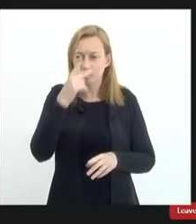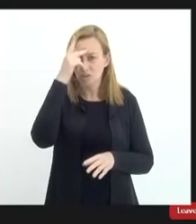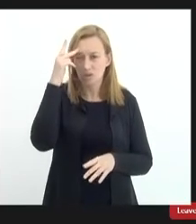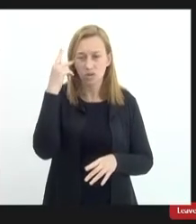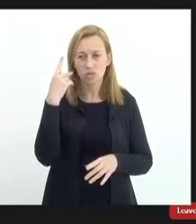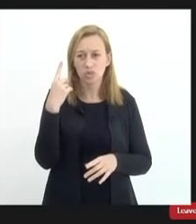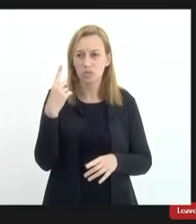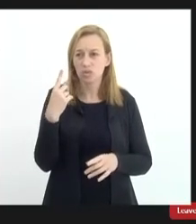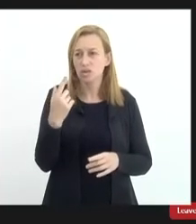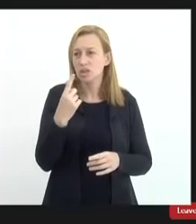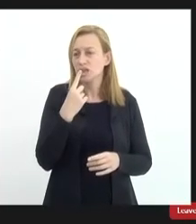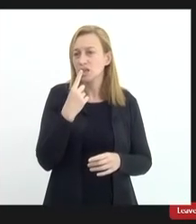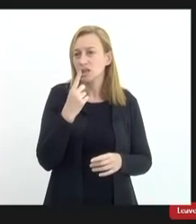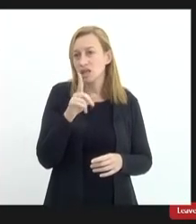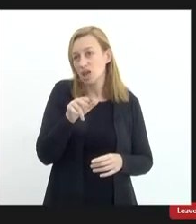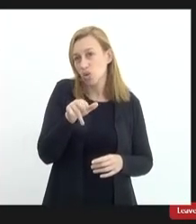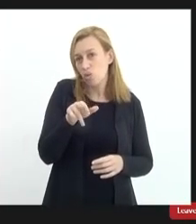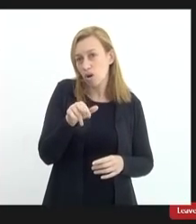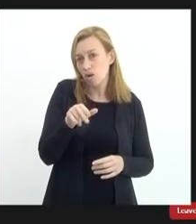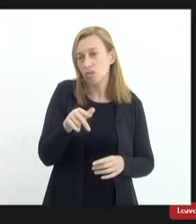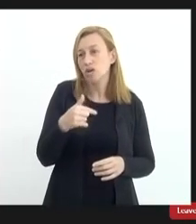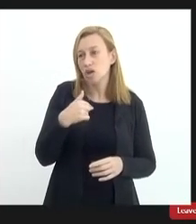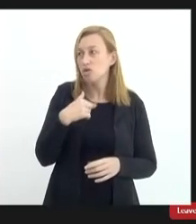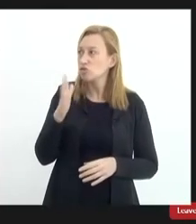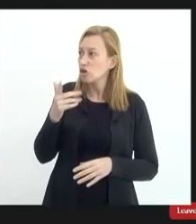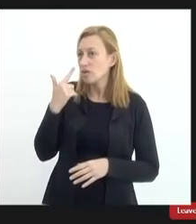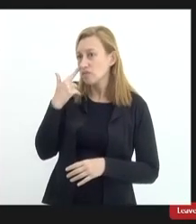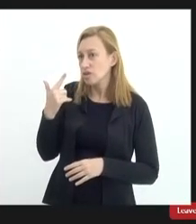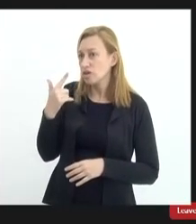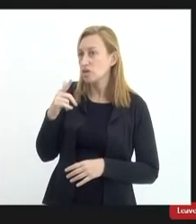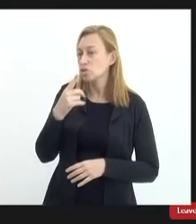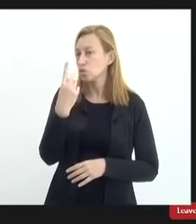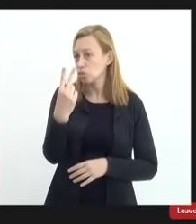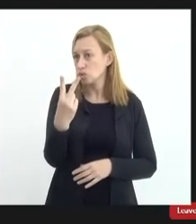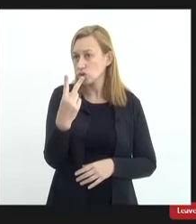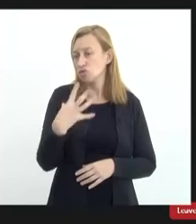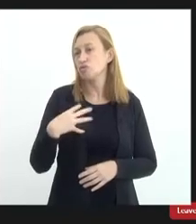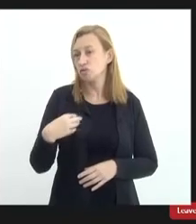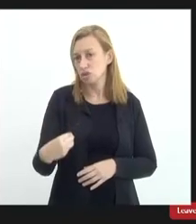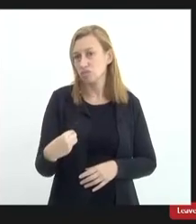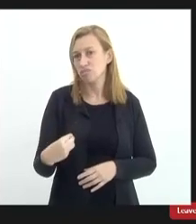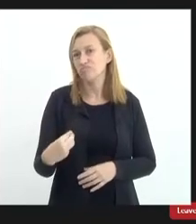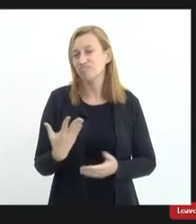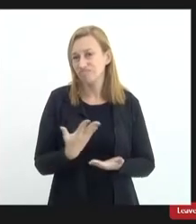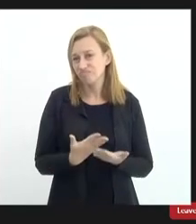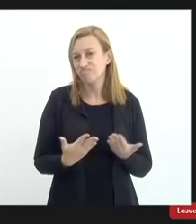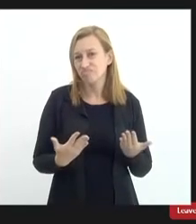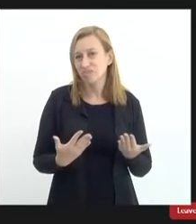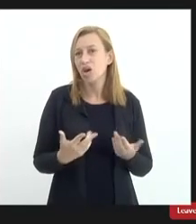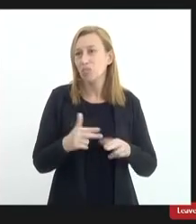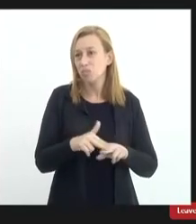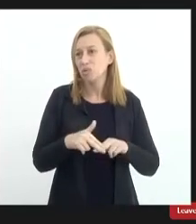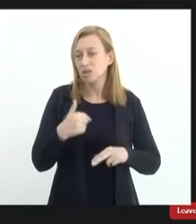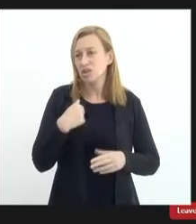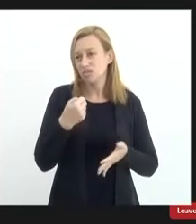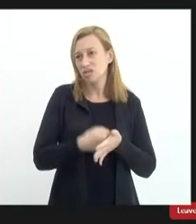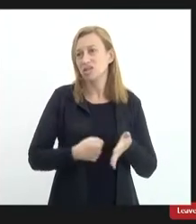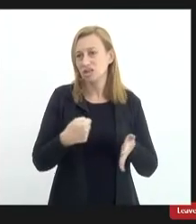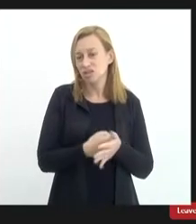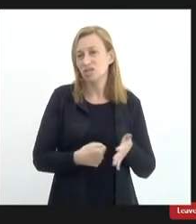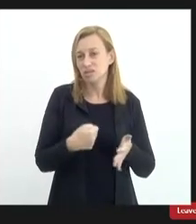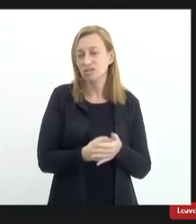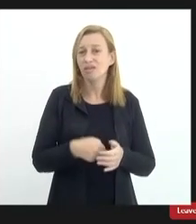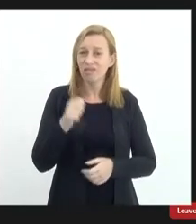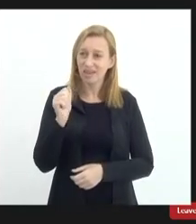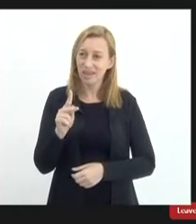eu mesma já perdi dois tiros que o doé só se for por isso é que eu estou nessa luta tá